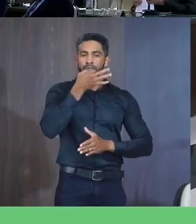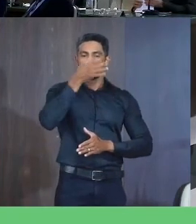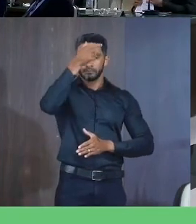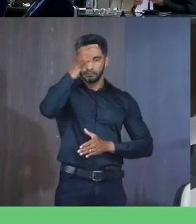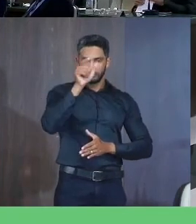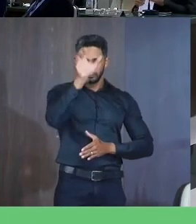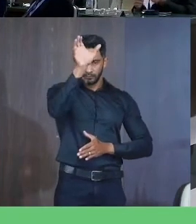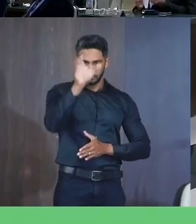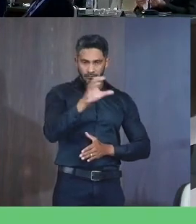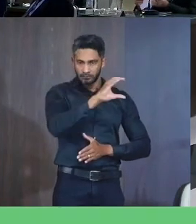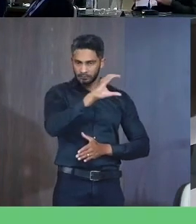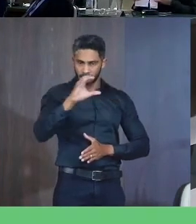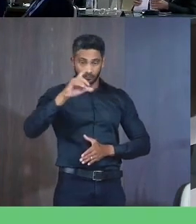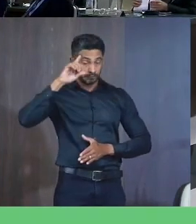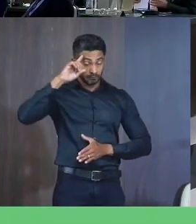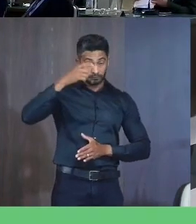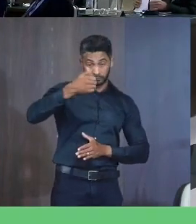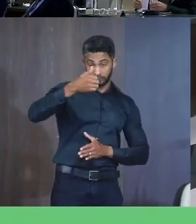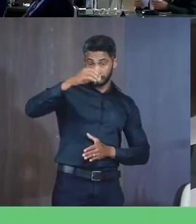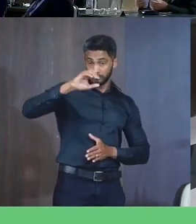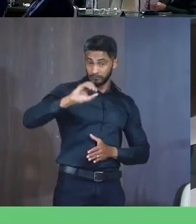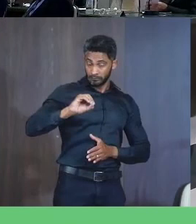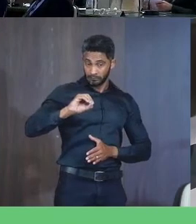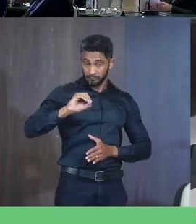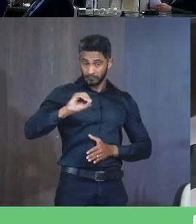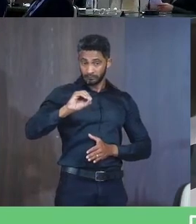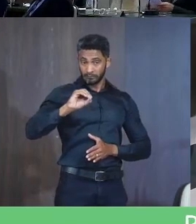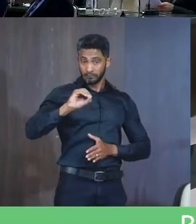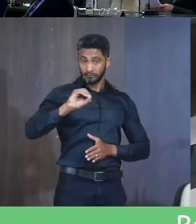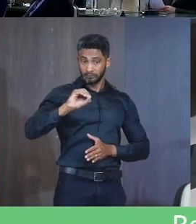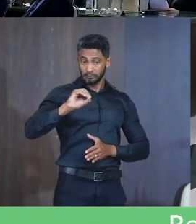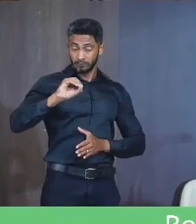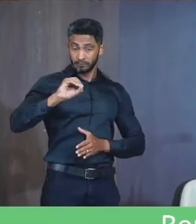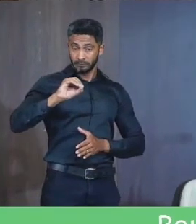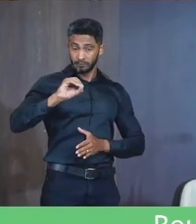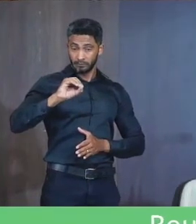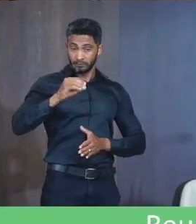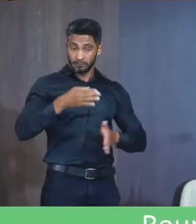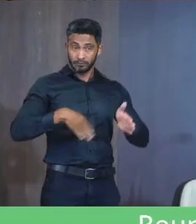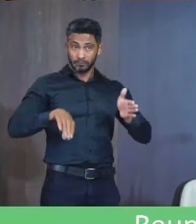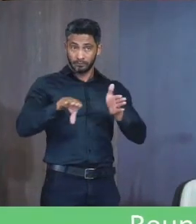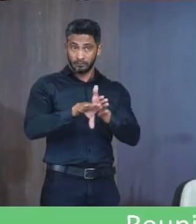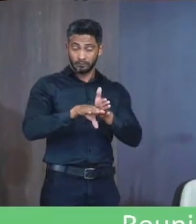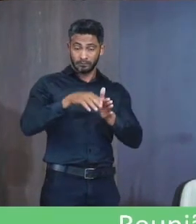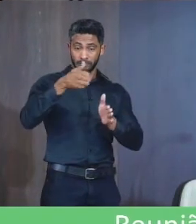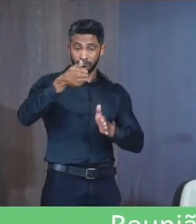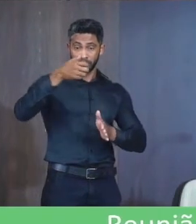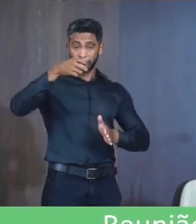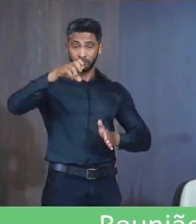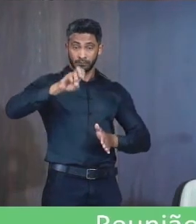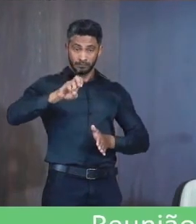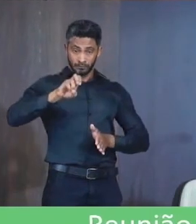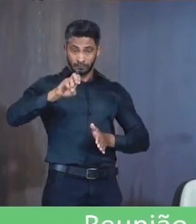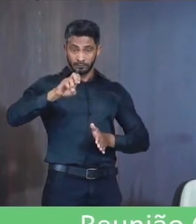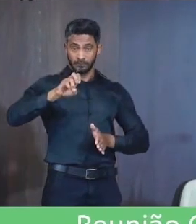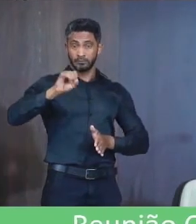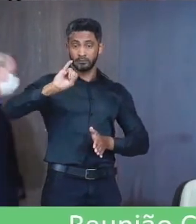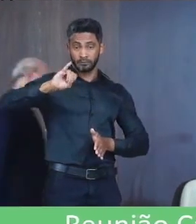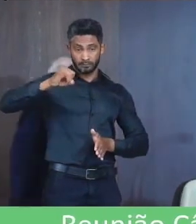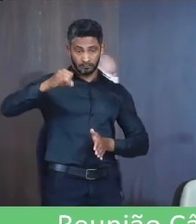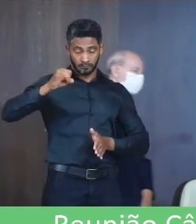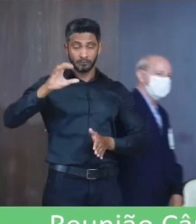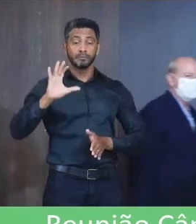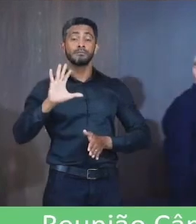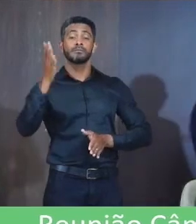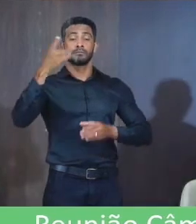Nos dias 10 do 1 a 15 do 1 Irá acontecer na cidade de São João del Rey